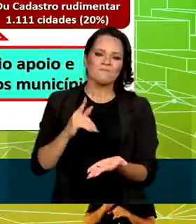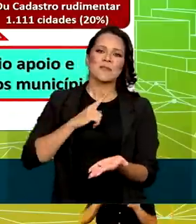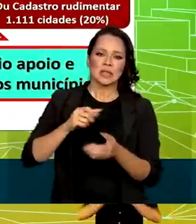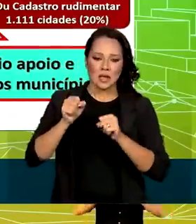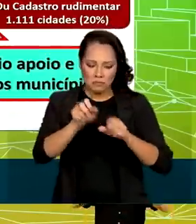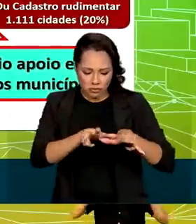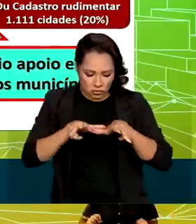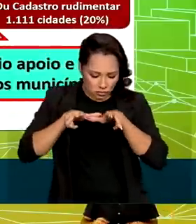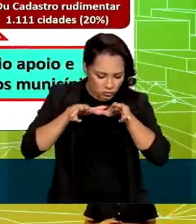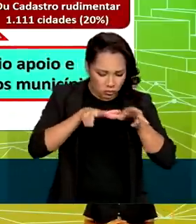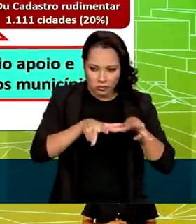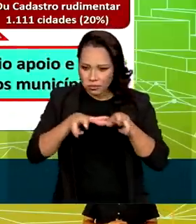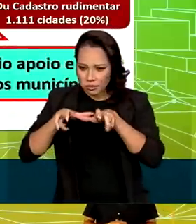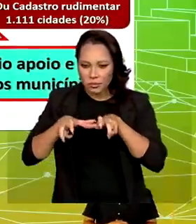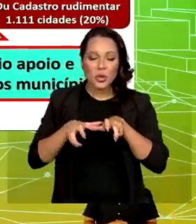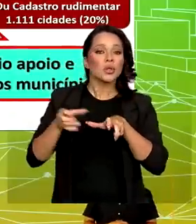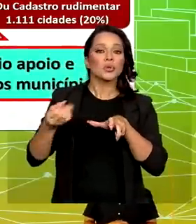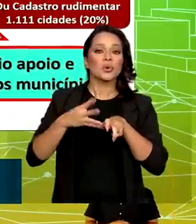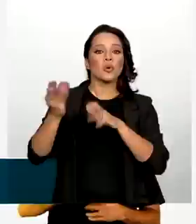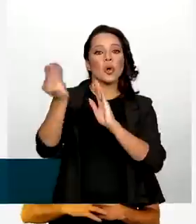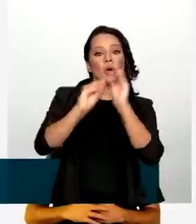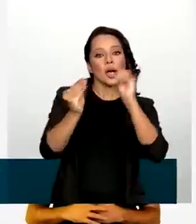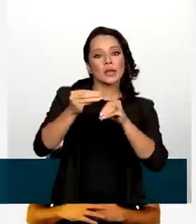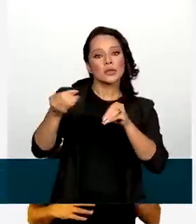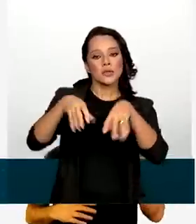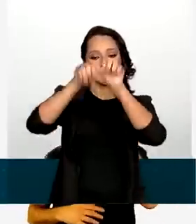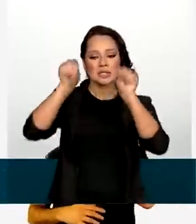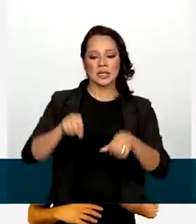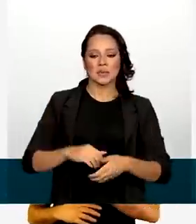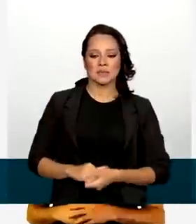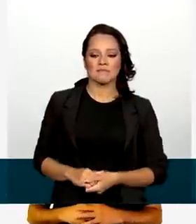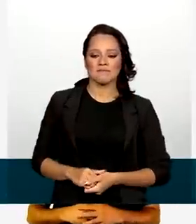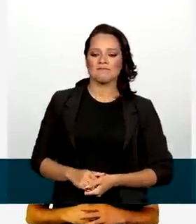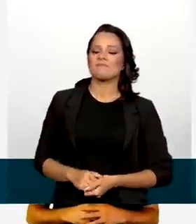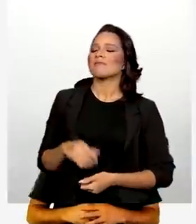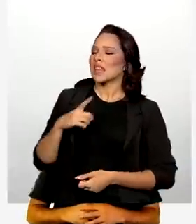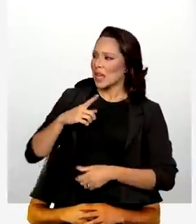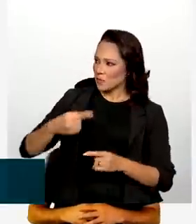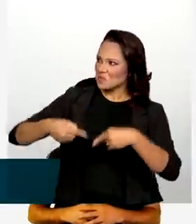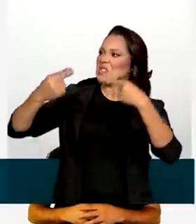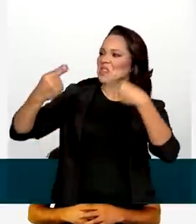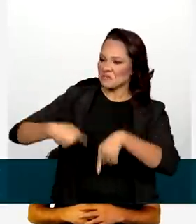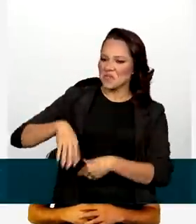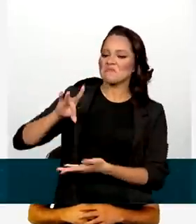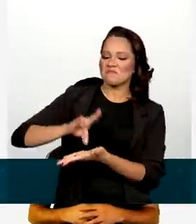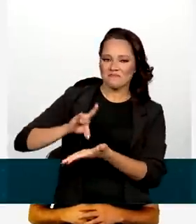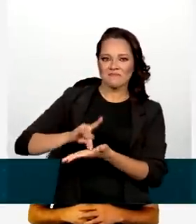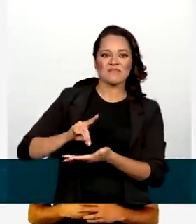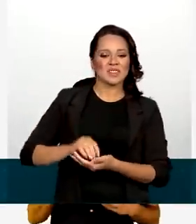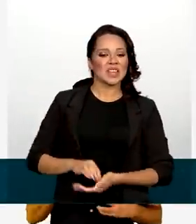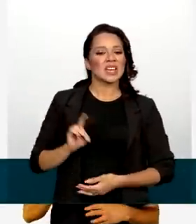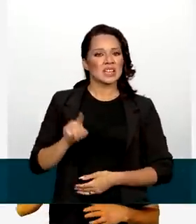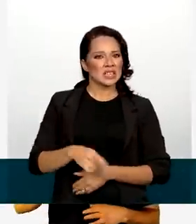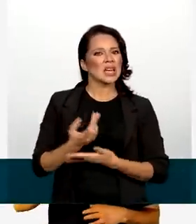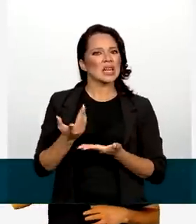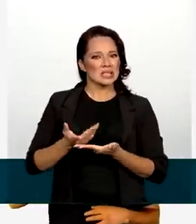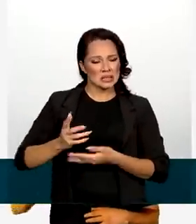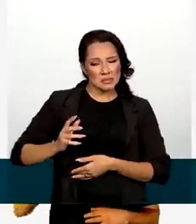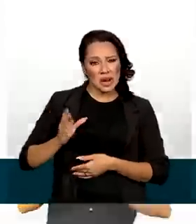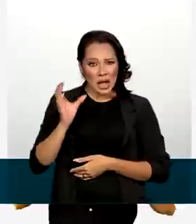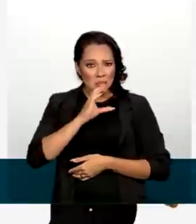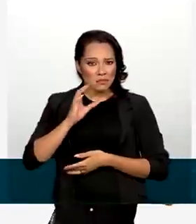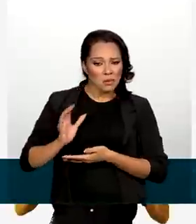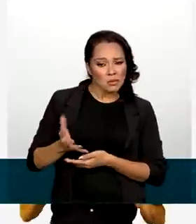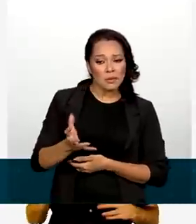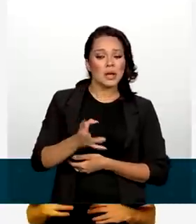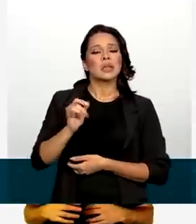imagens cadastradas no novo sistema. É um desafio realmente enorme e a CNM, pela capilaridade que tem,